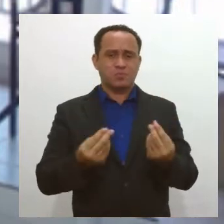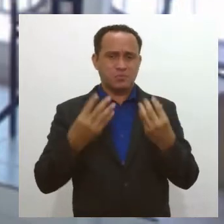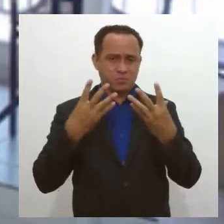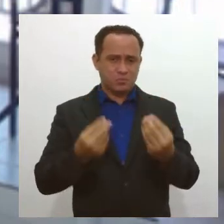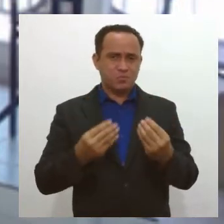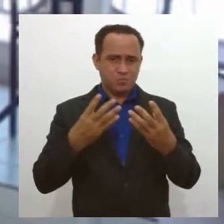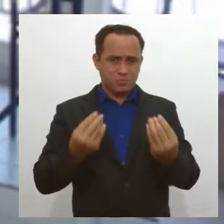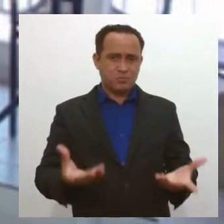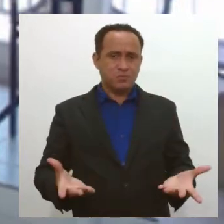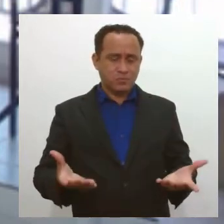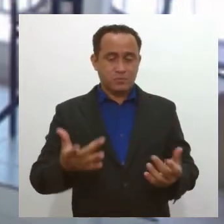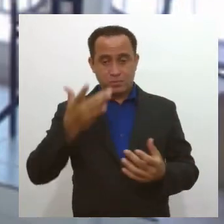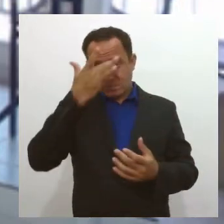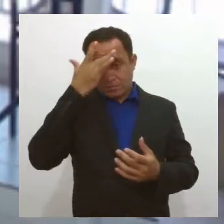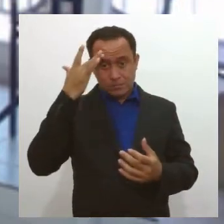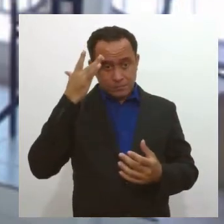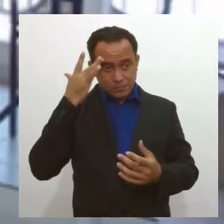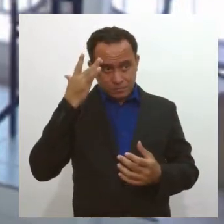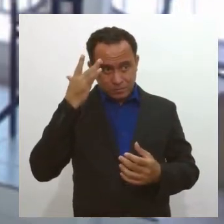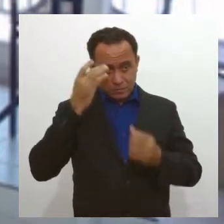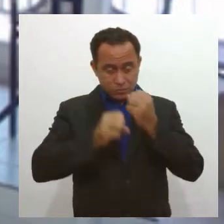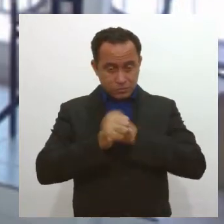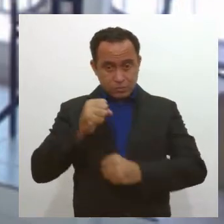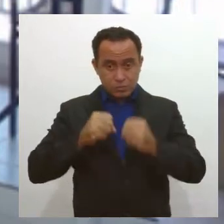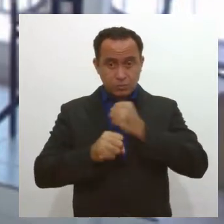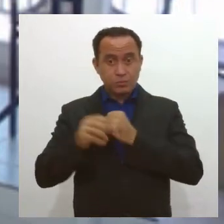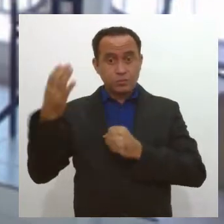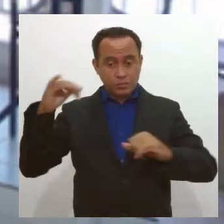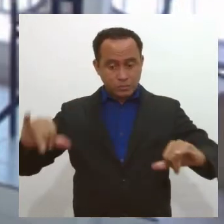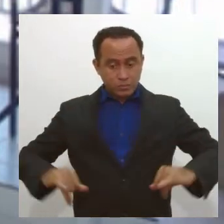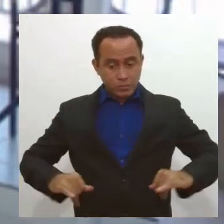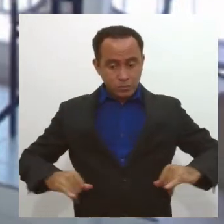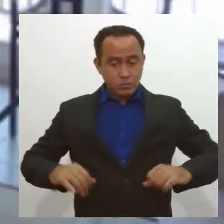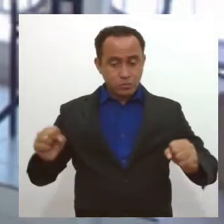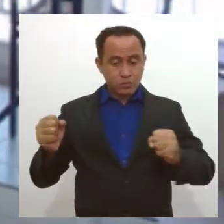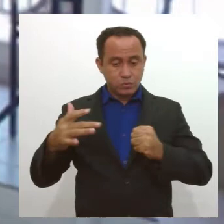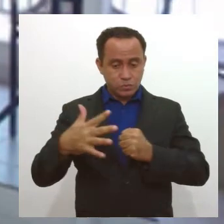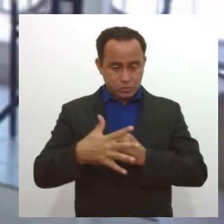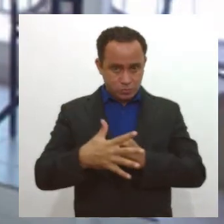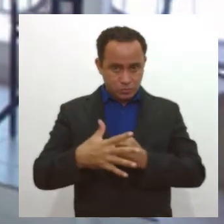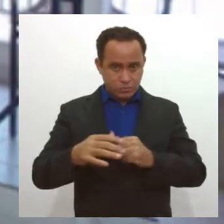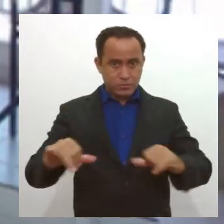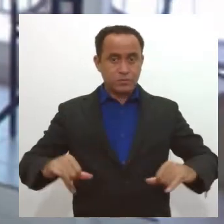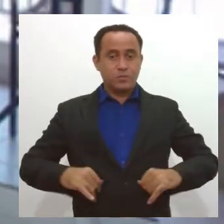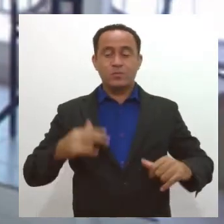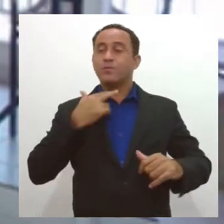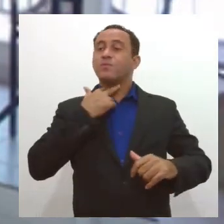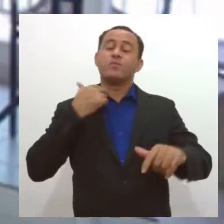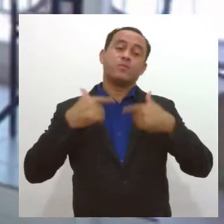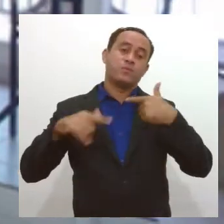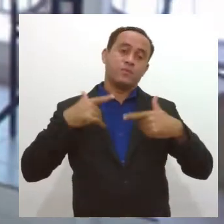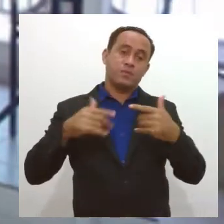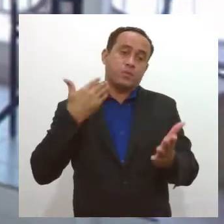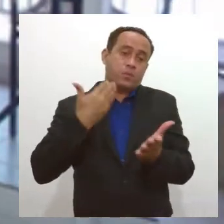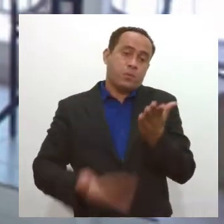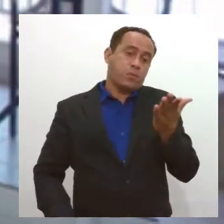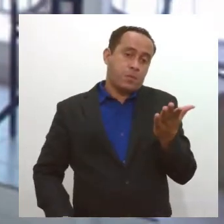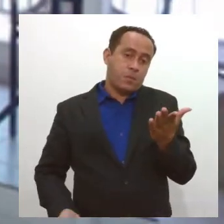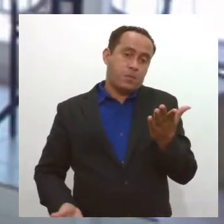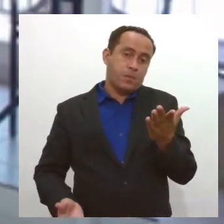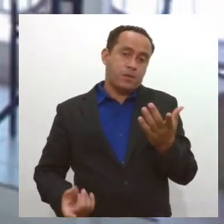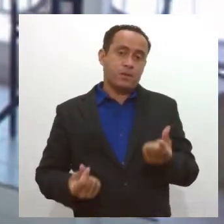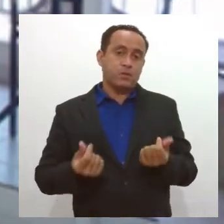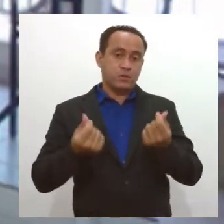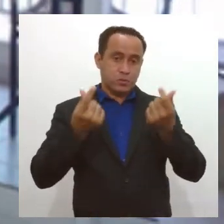Então, as pessoas que já, desde o ano passado, estão sofrendo com a pandemia, sofrendo por não poderem trabalhar ou porque perderam sua fonte de